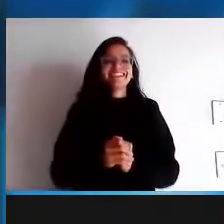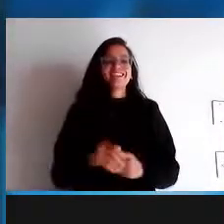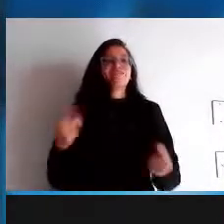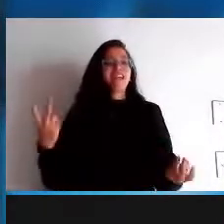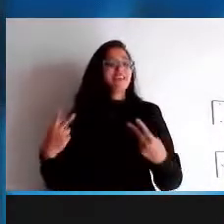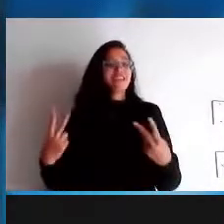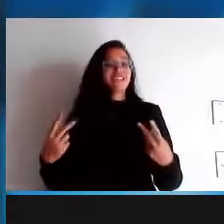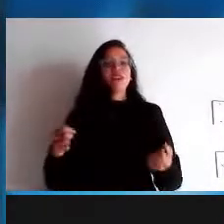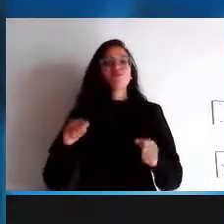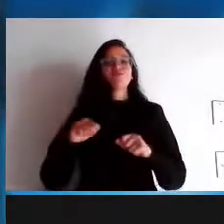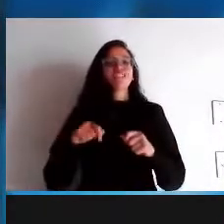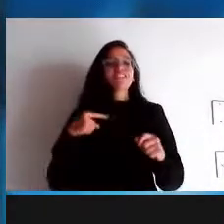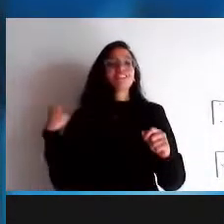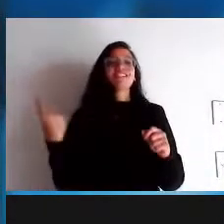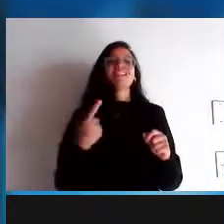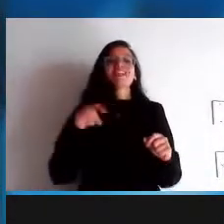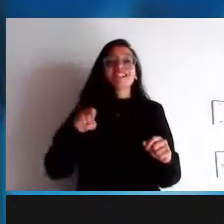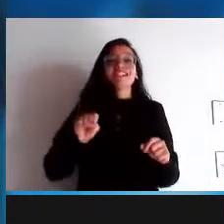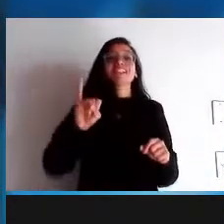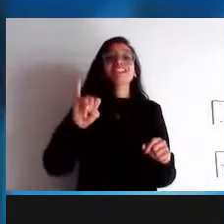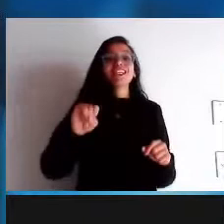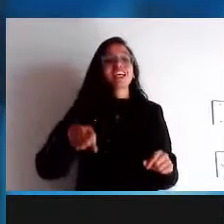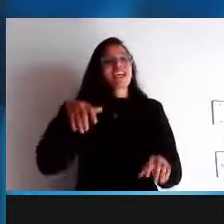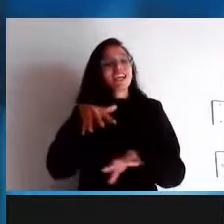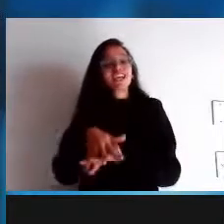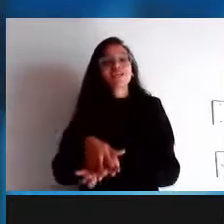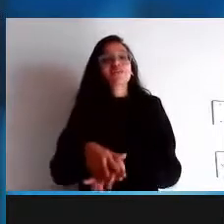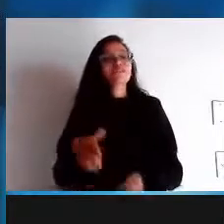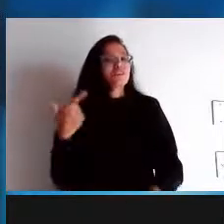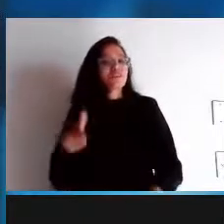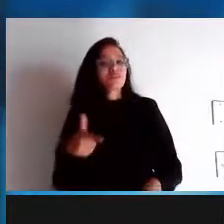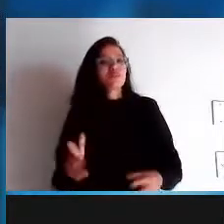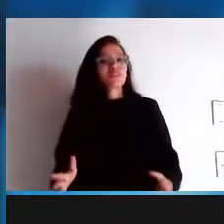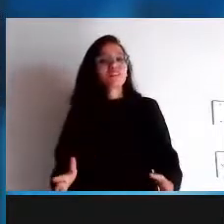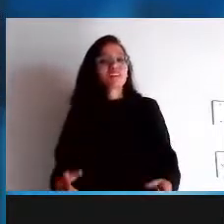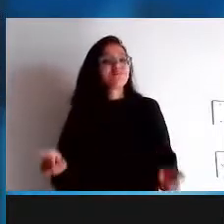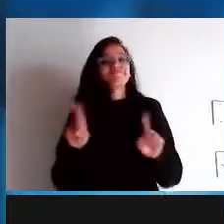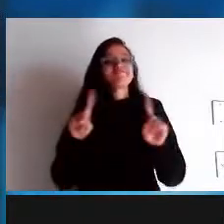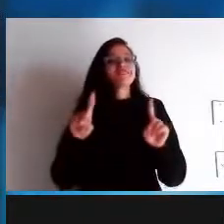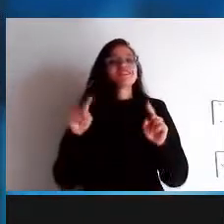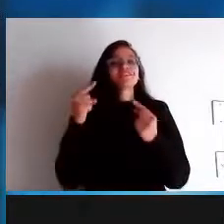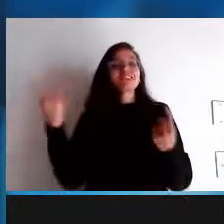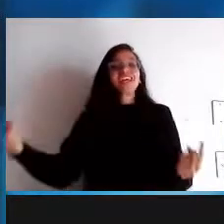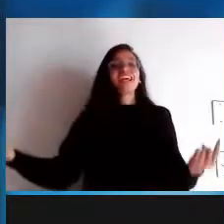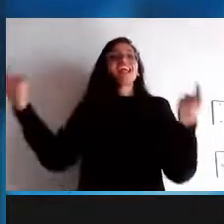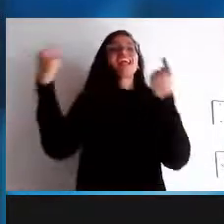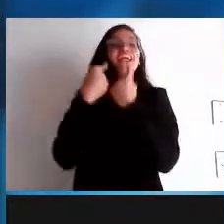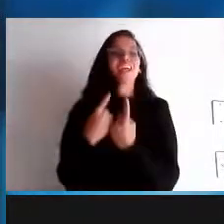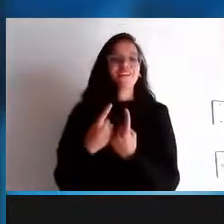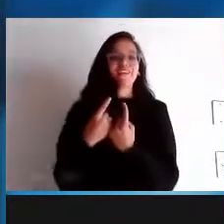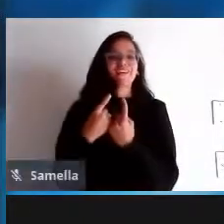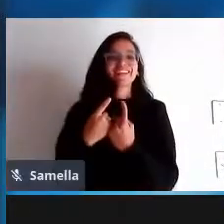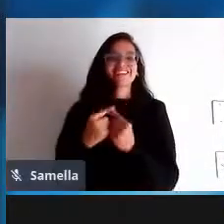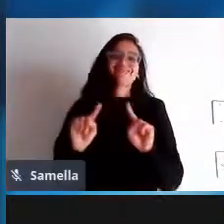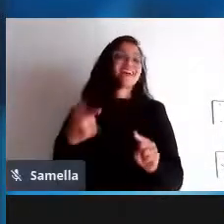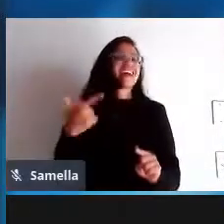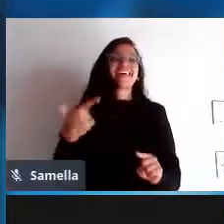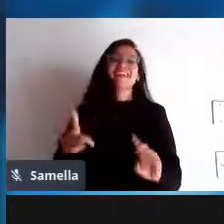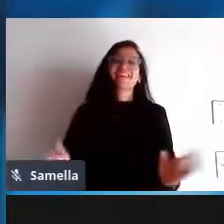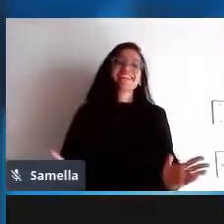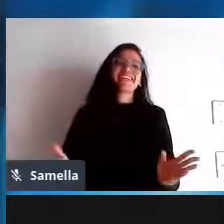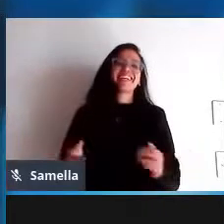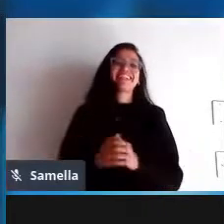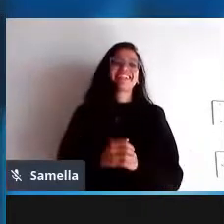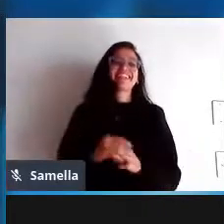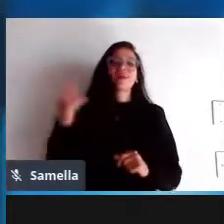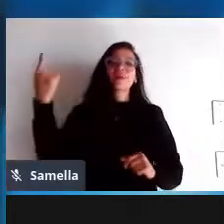uma comunidade olha aqui sem inclusão não há intercâmbio sem intercâmbio não há comunidade e sem